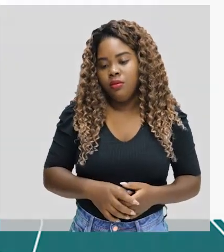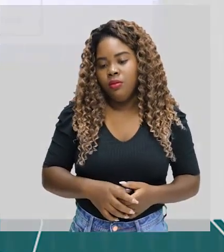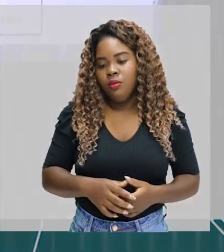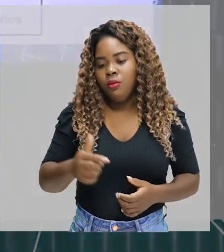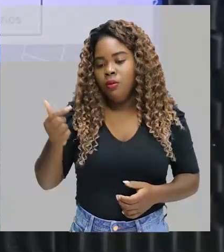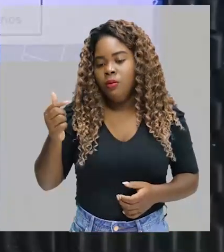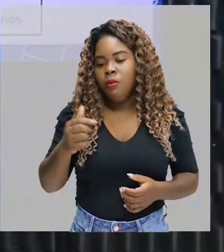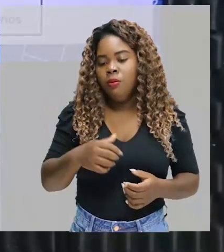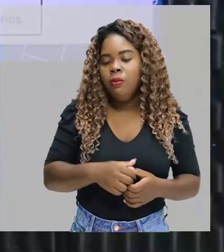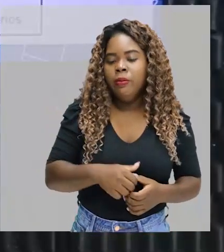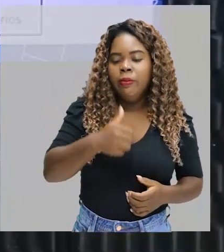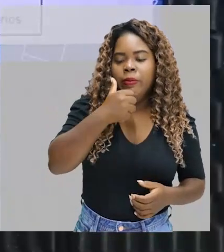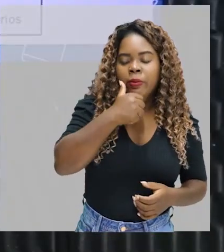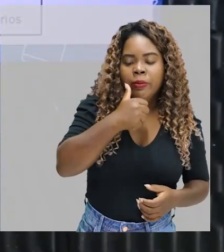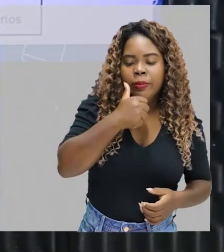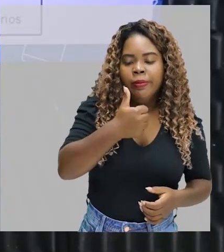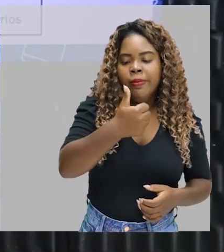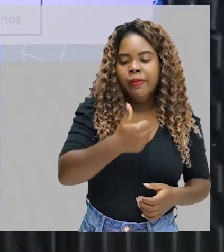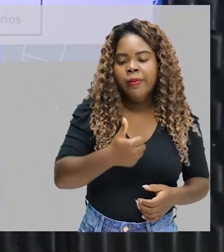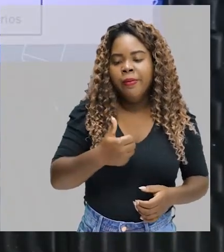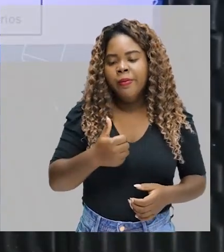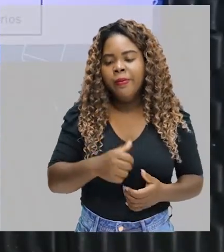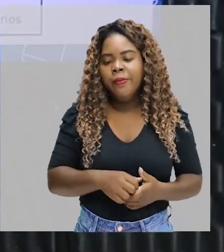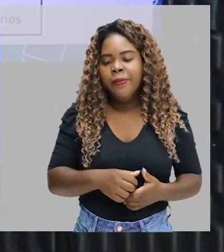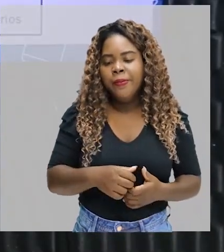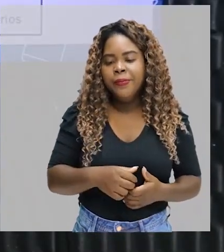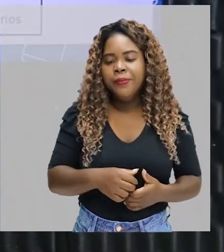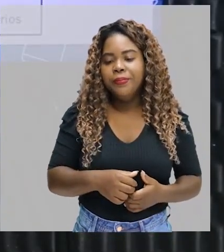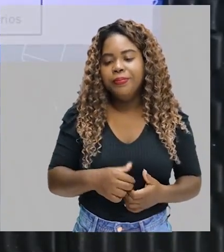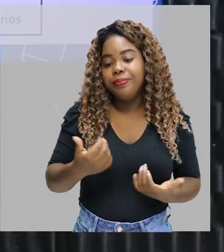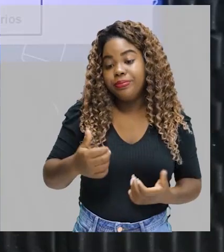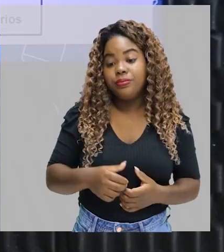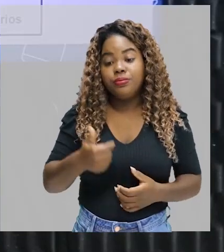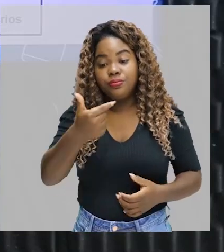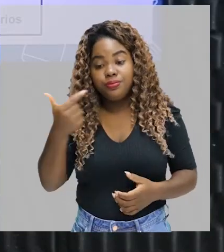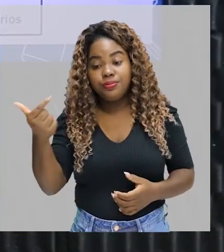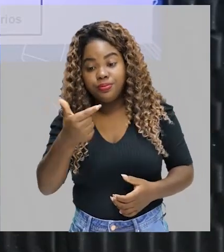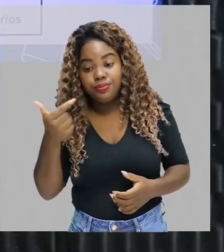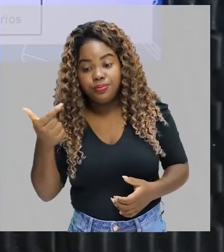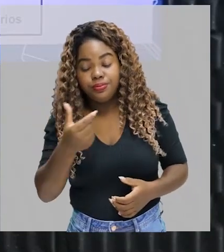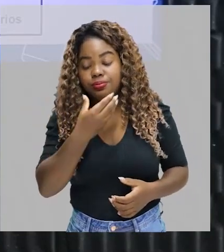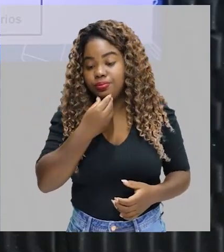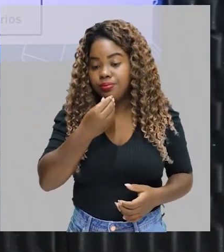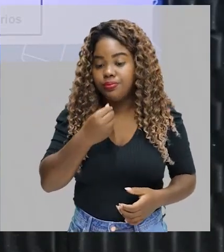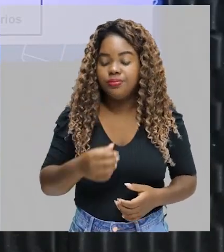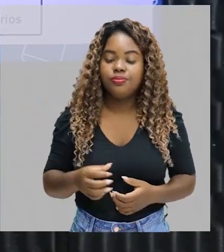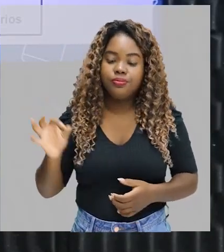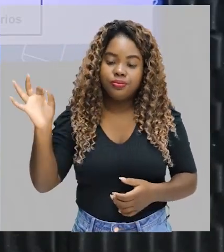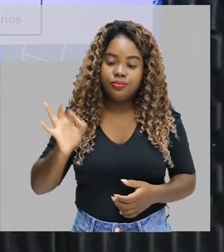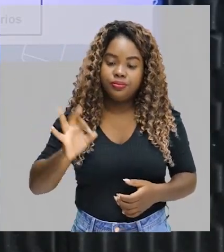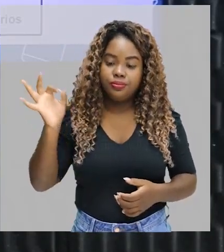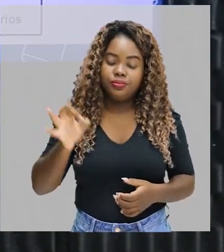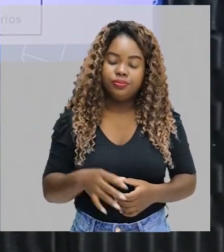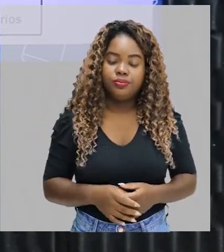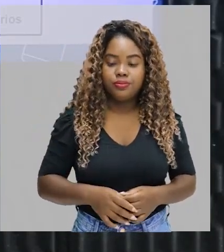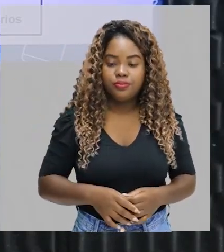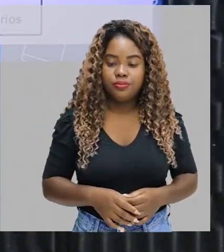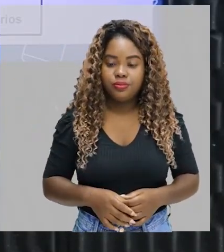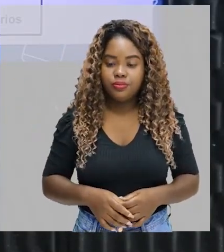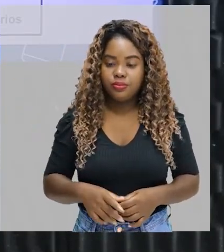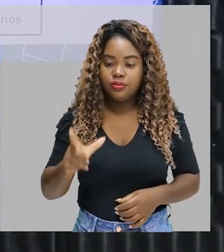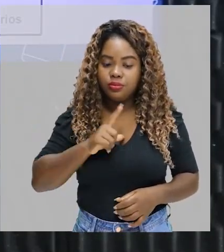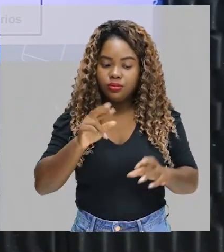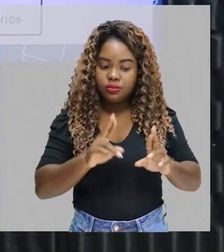enquanto as meninas são... Enquanto os ativos são 22%. Certo? Então existe